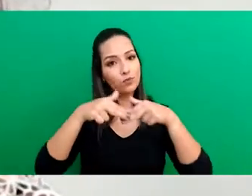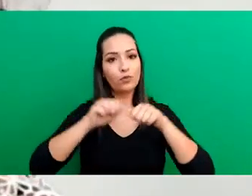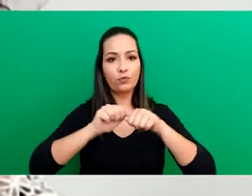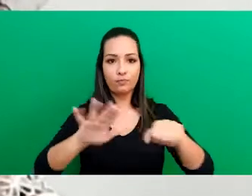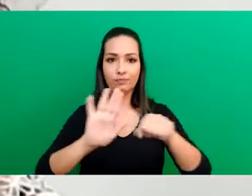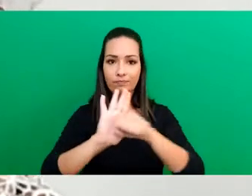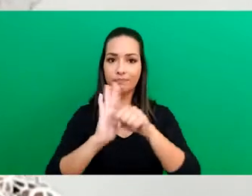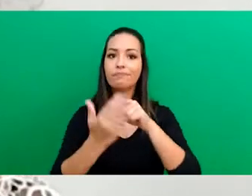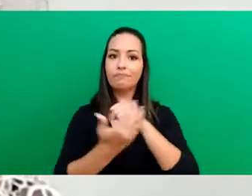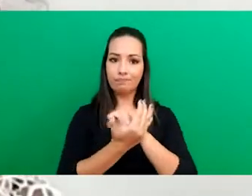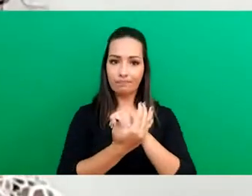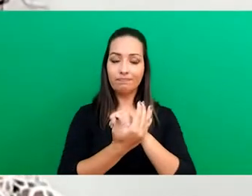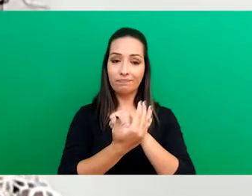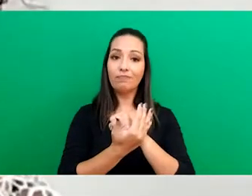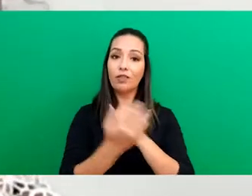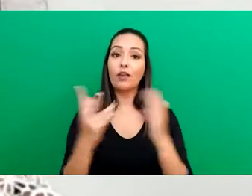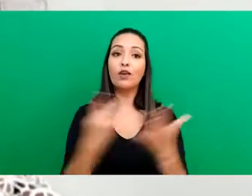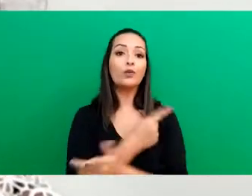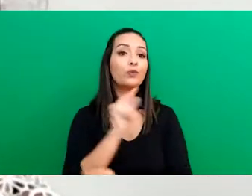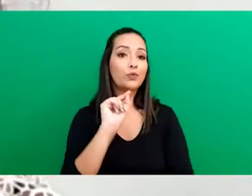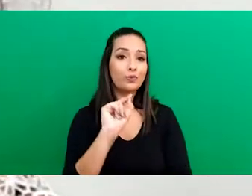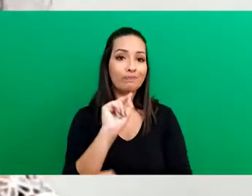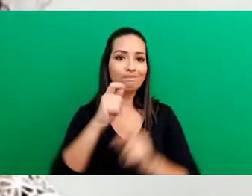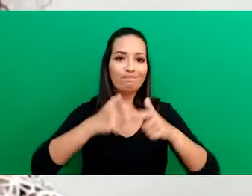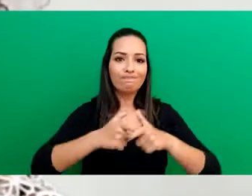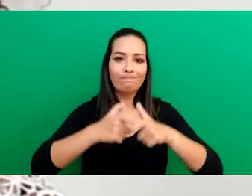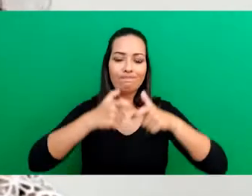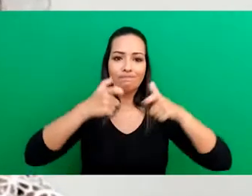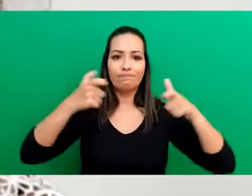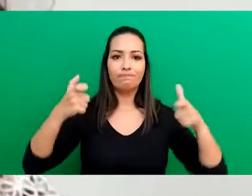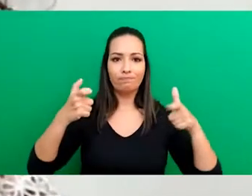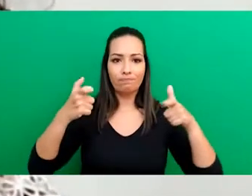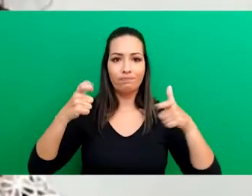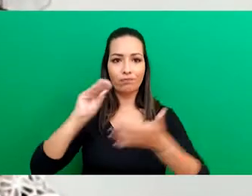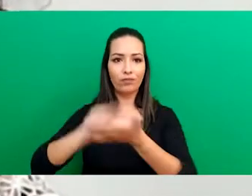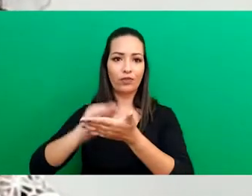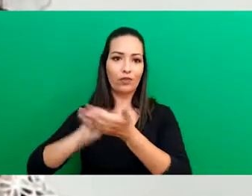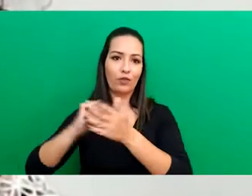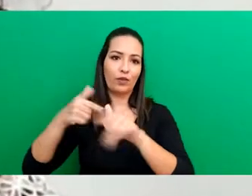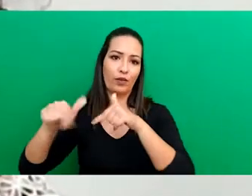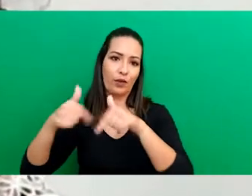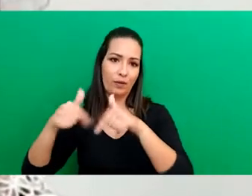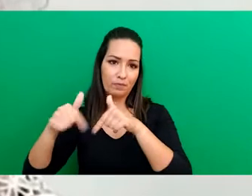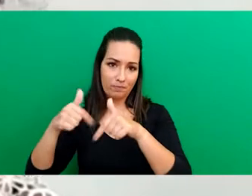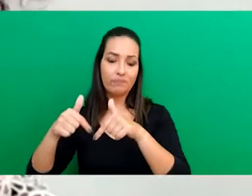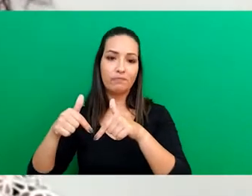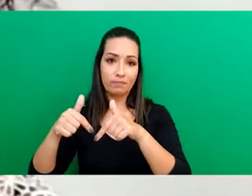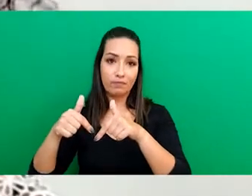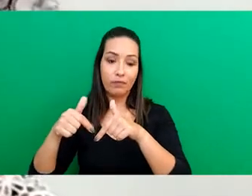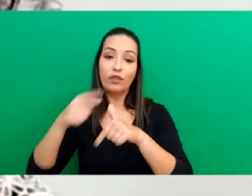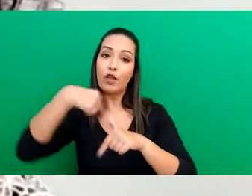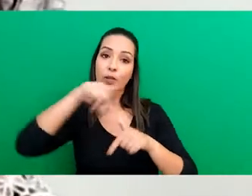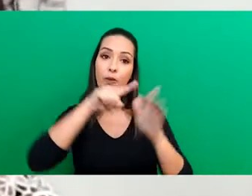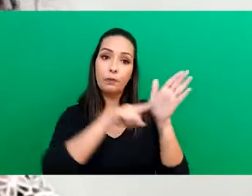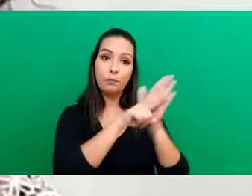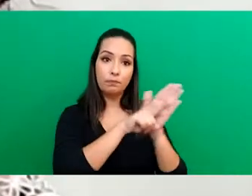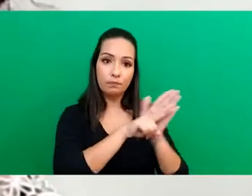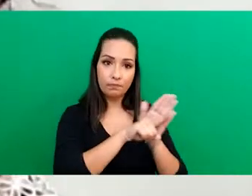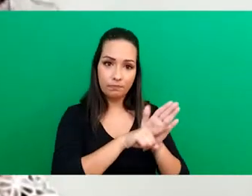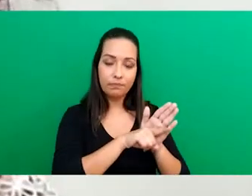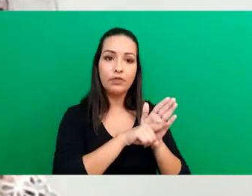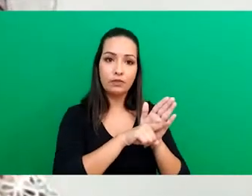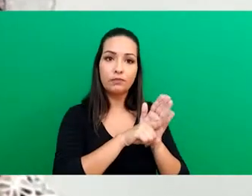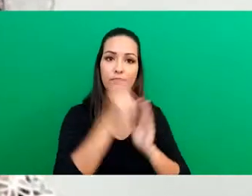nós tivemos uma intensificação do número de desemprego. Segundo a pesquisa por amostragem